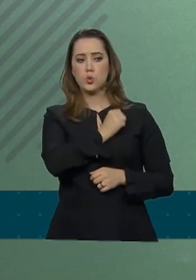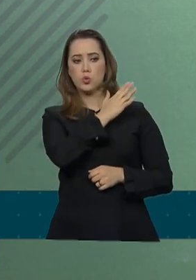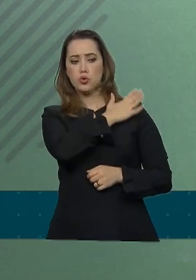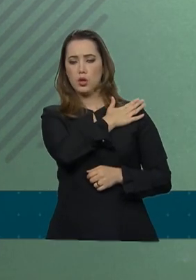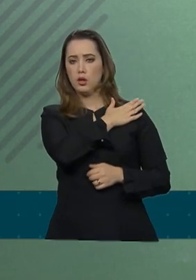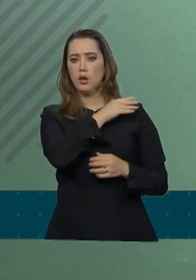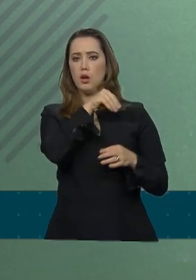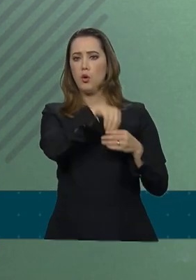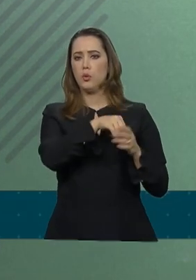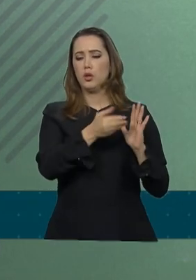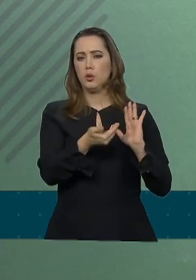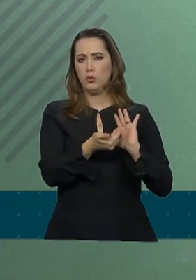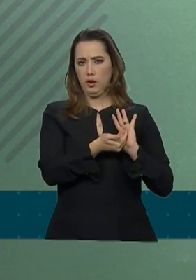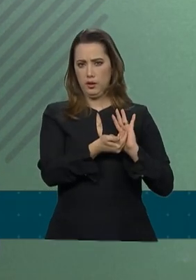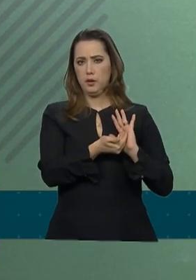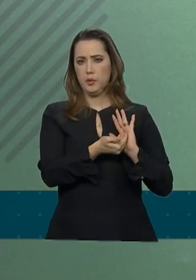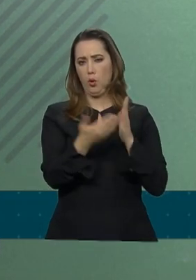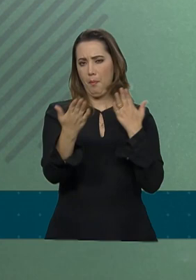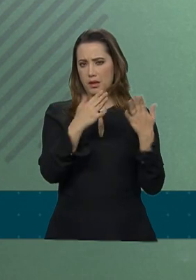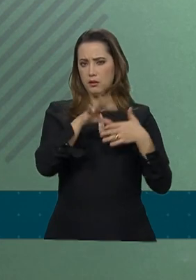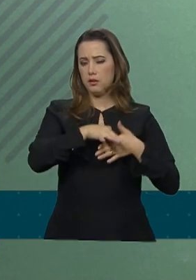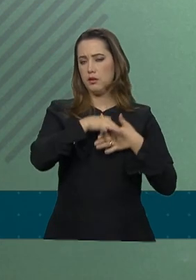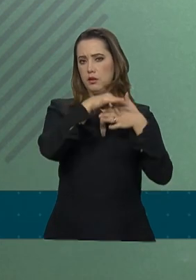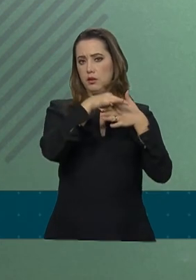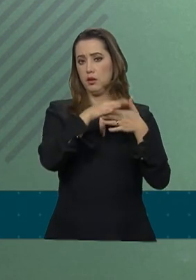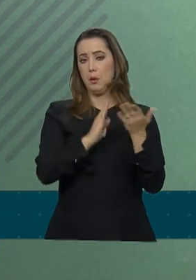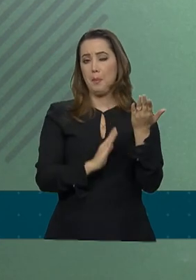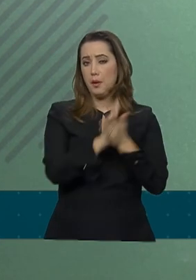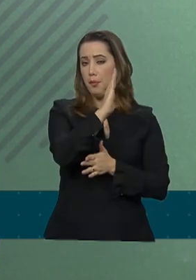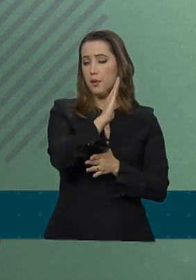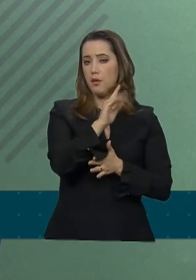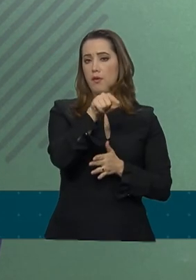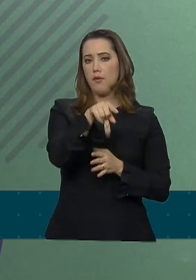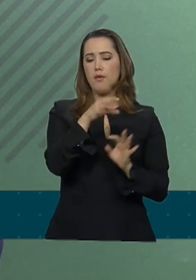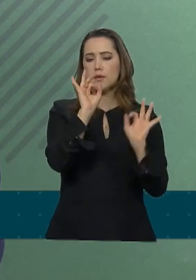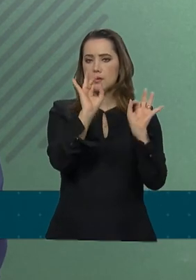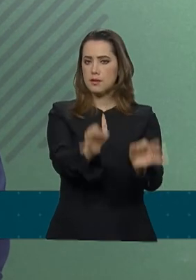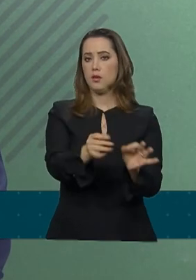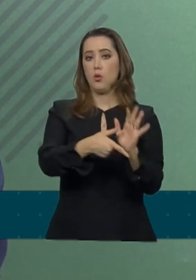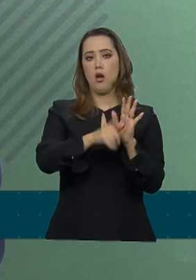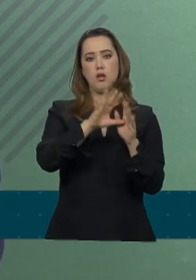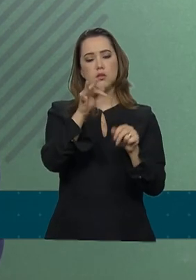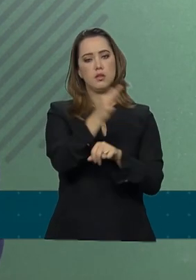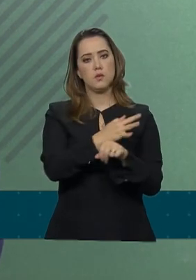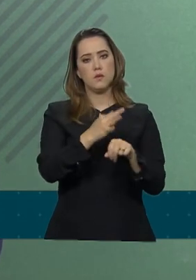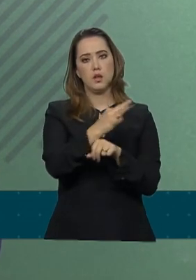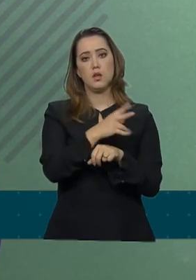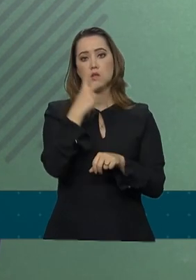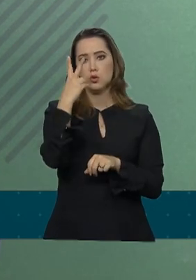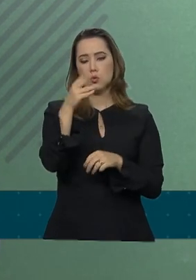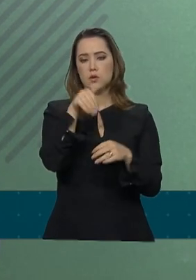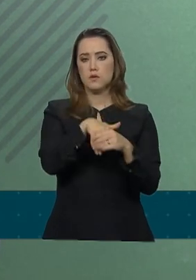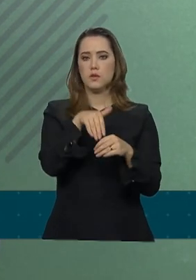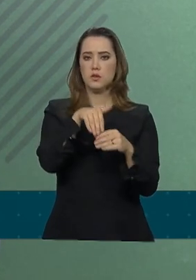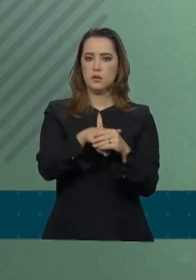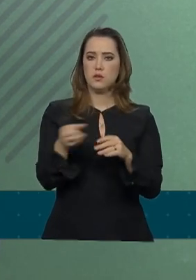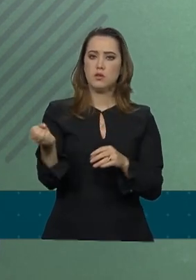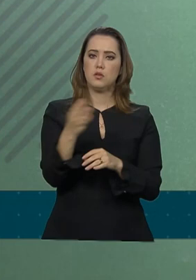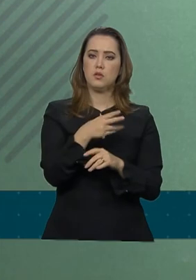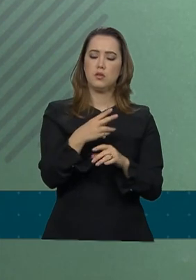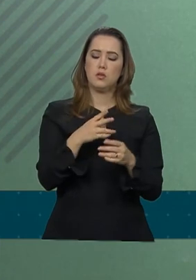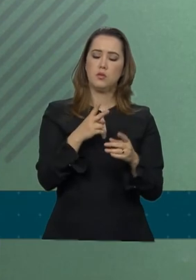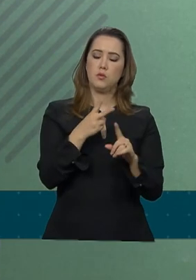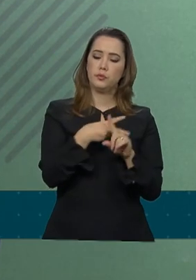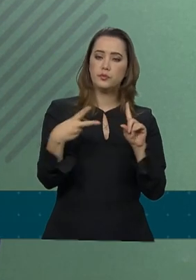Câmara para aprovar com toda a certeza, antes do recesso, os dois turnos da Nova Previdência.